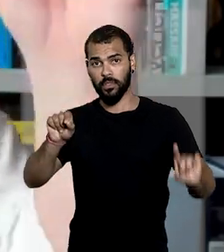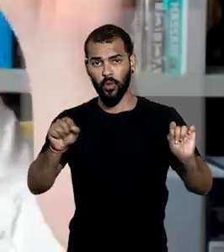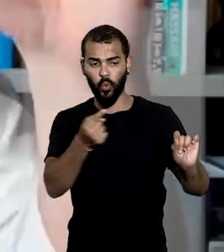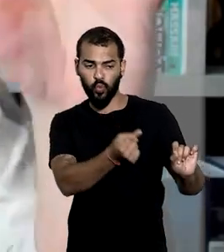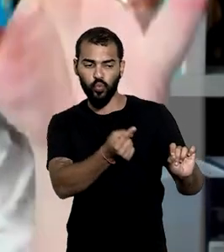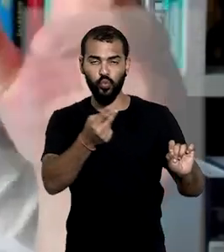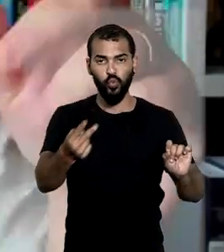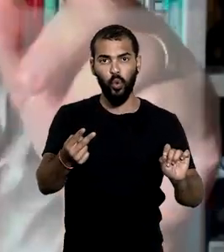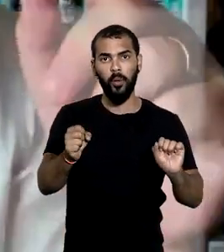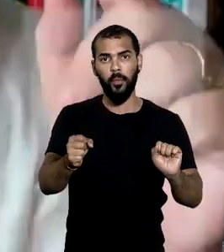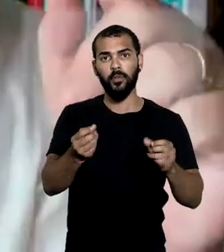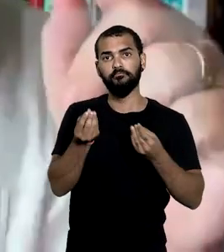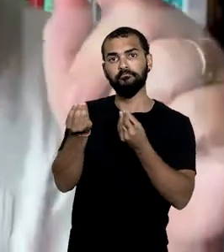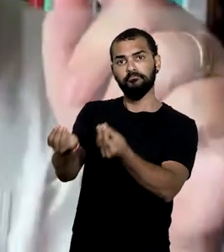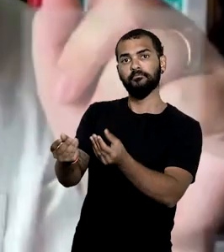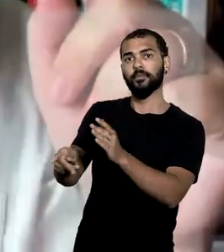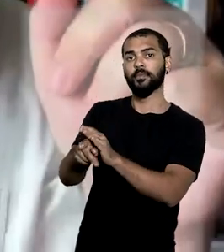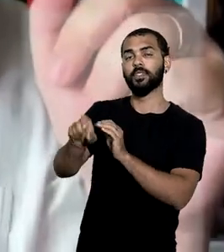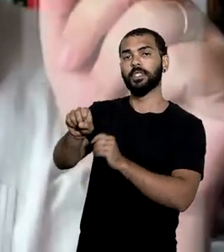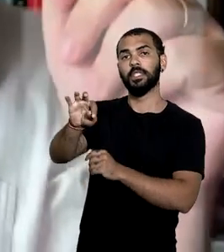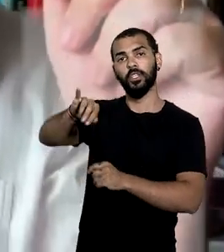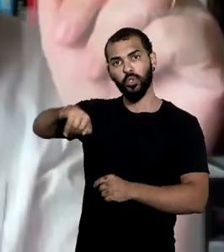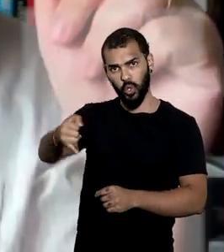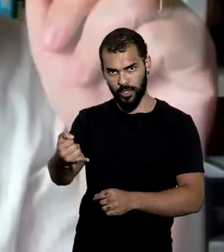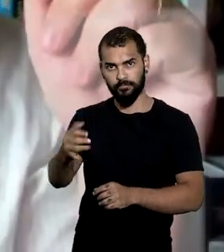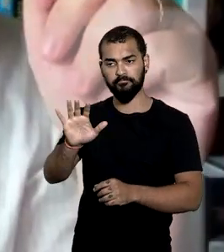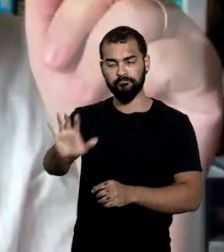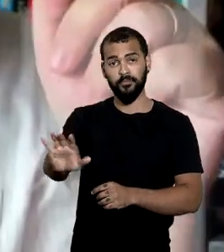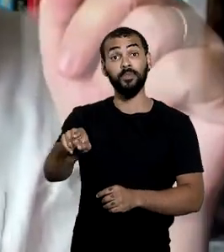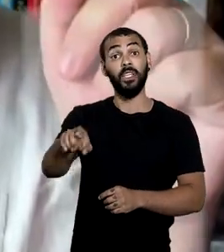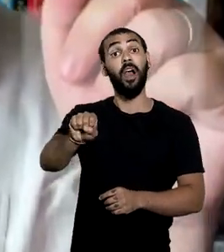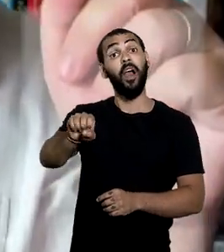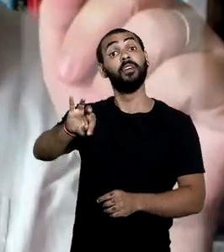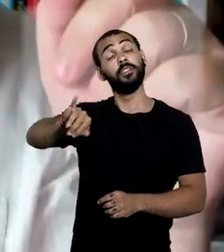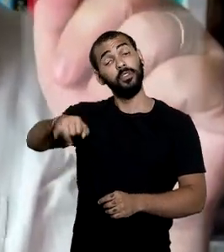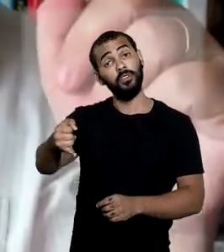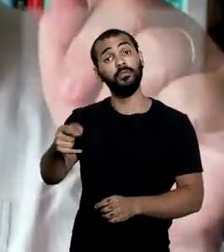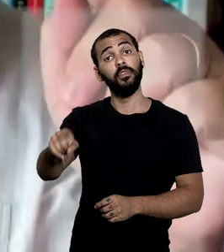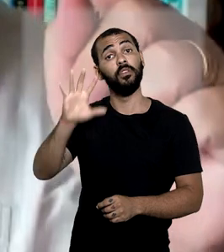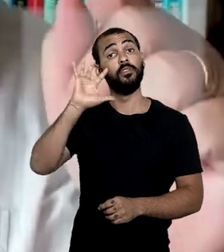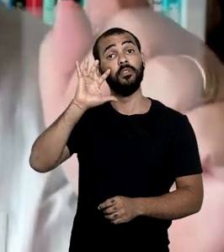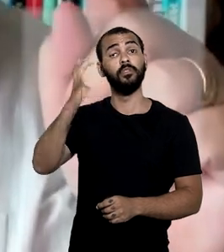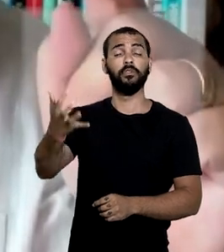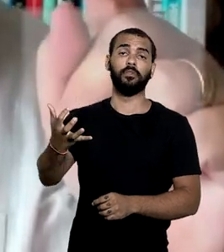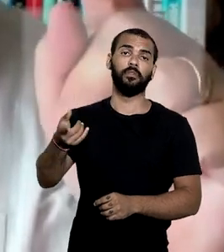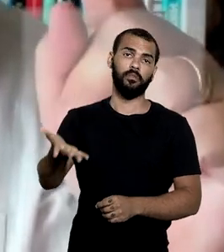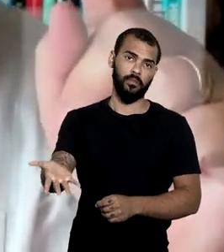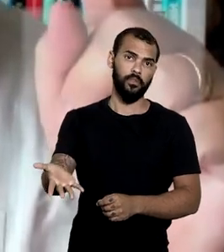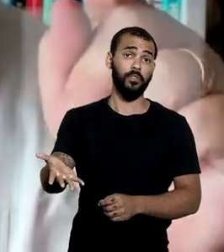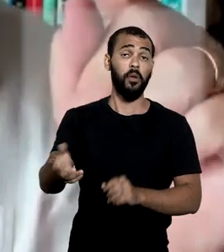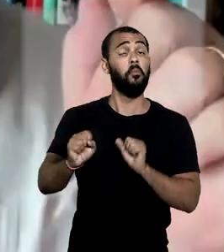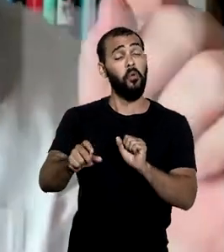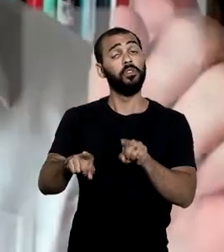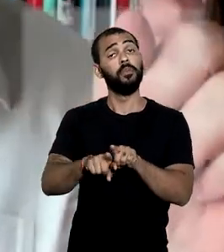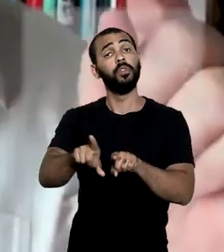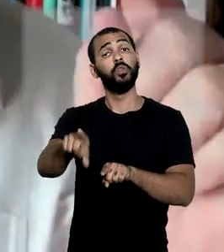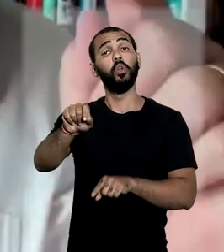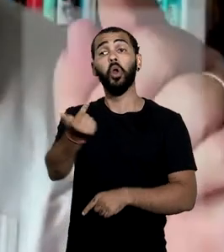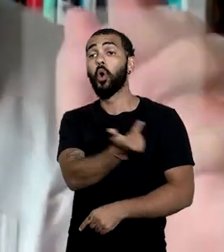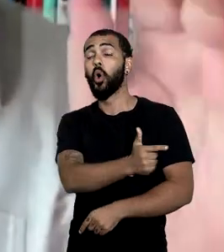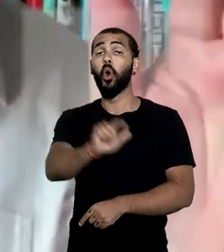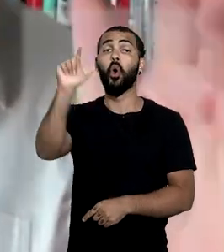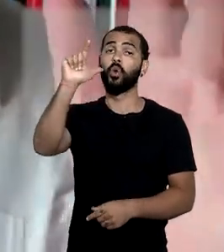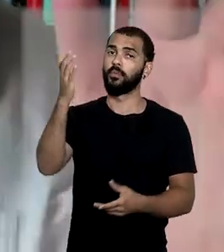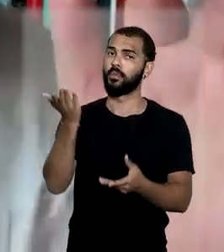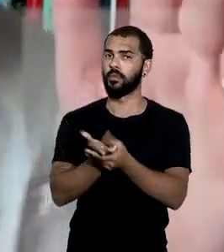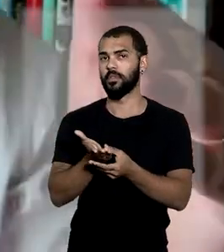dois vão para o STJ, mas é o STJ que vai definir e o STJ pode definir em cima de um outro processo que não